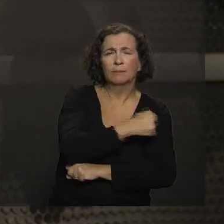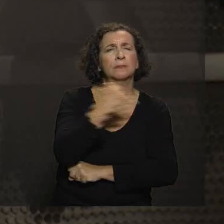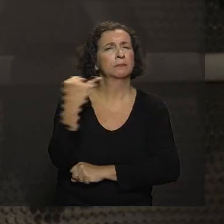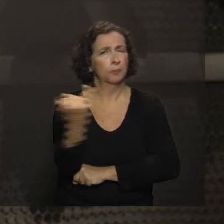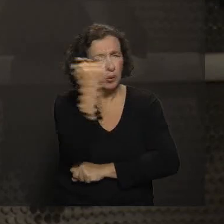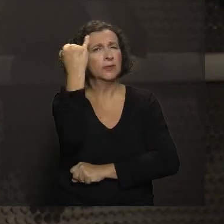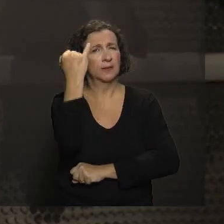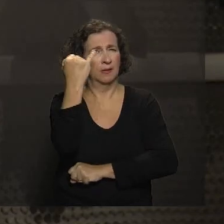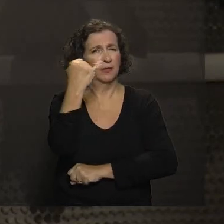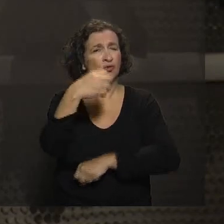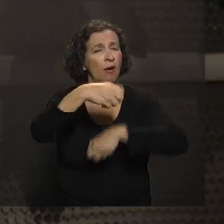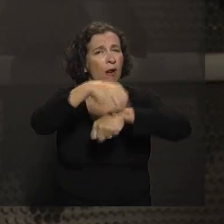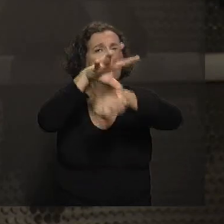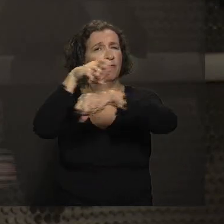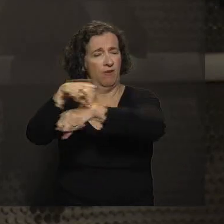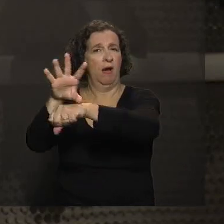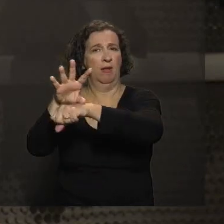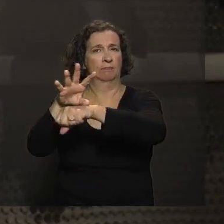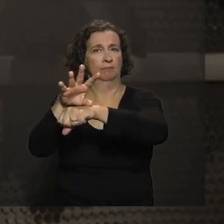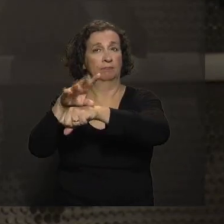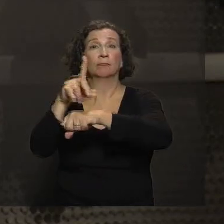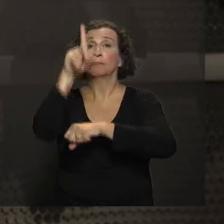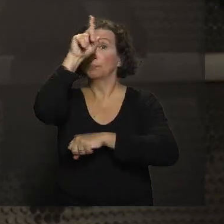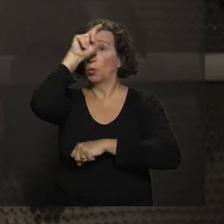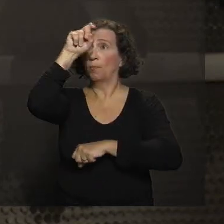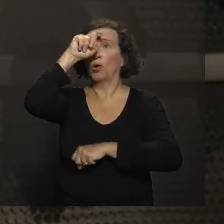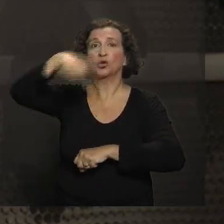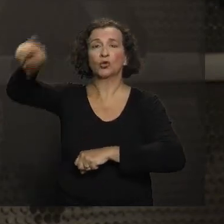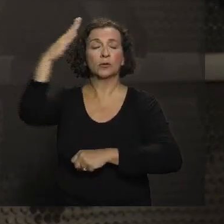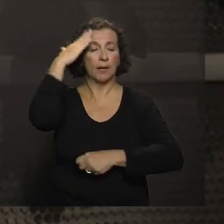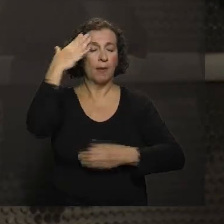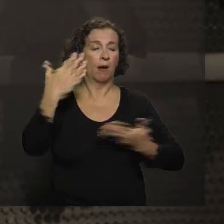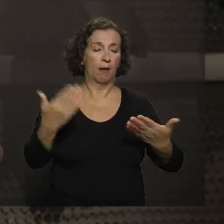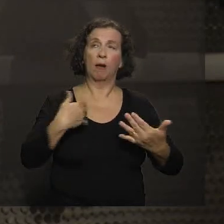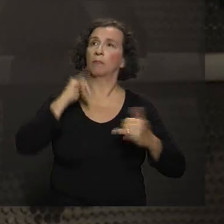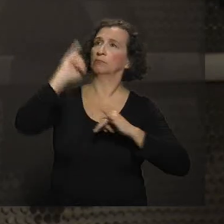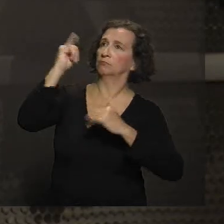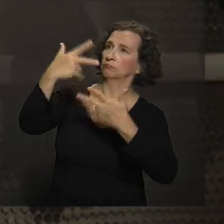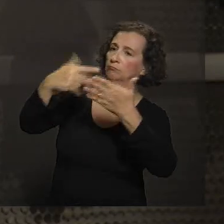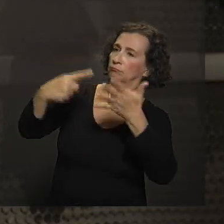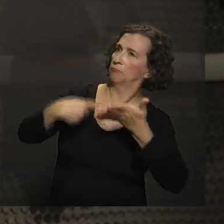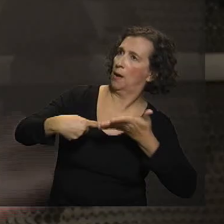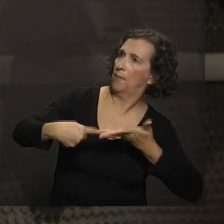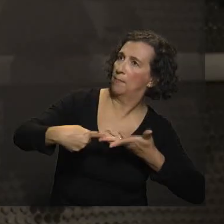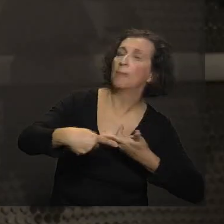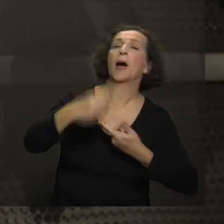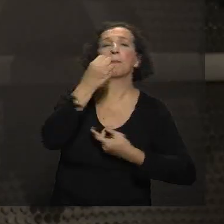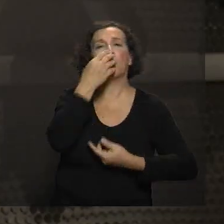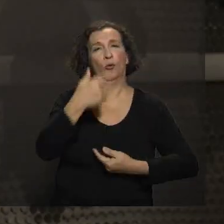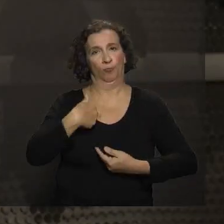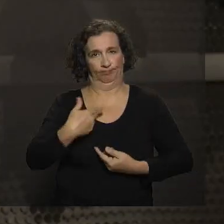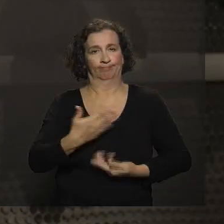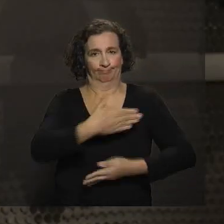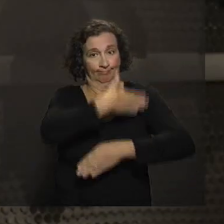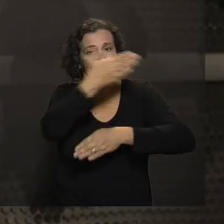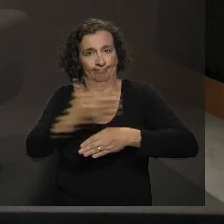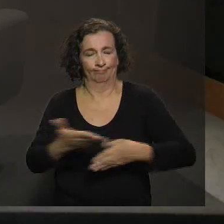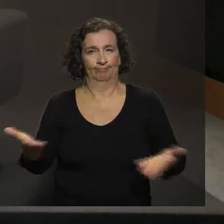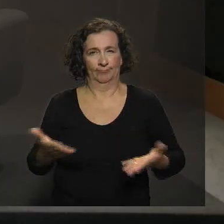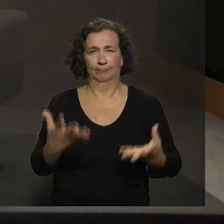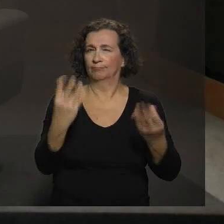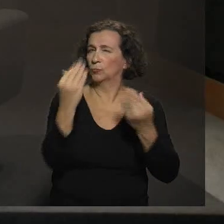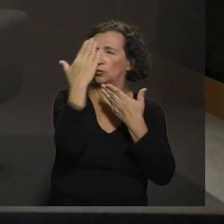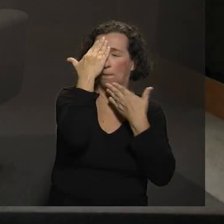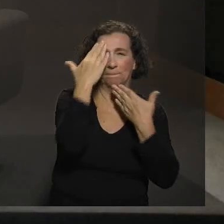importante você levar essa informação para o posto de saúde para você manter a sua saúde em dia e o coletivo também. Com certeza.